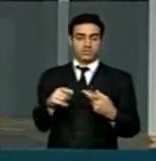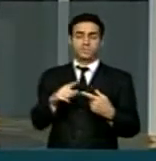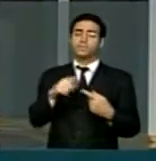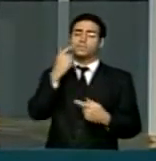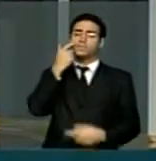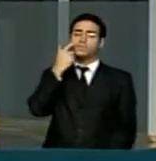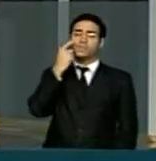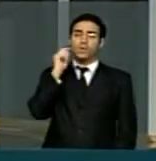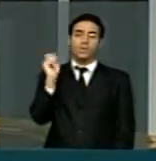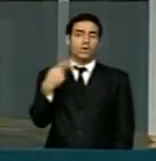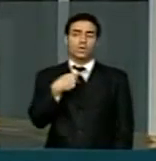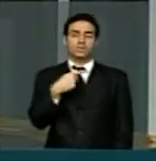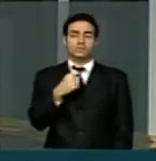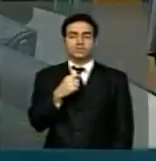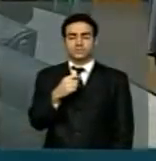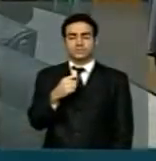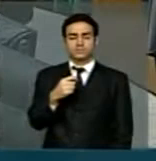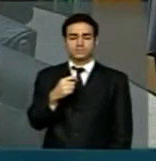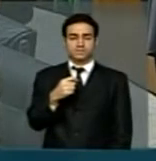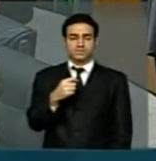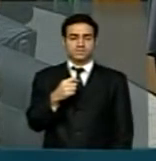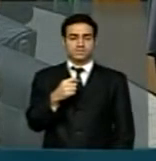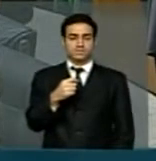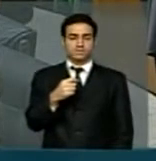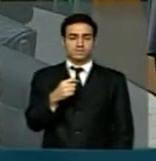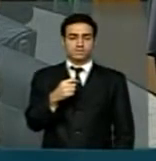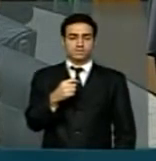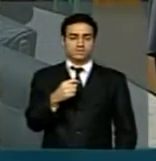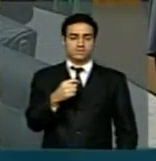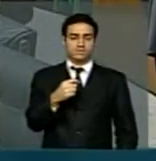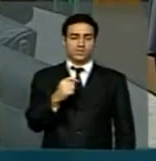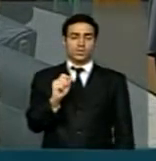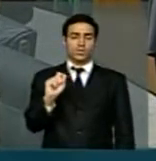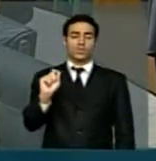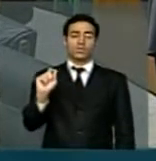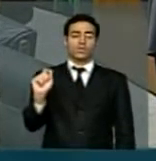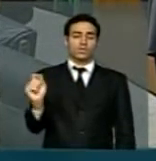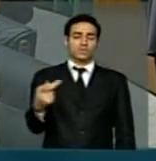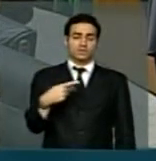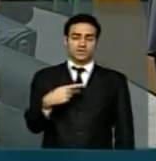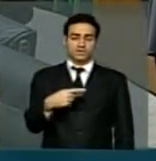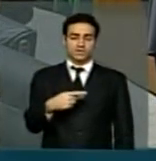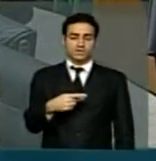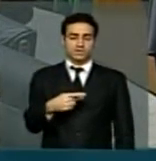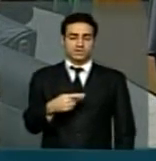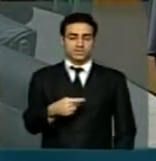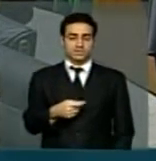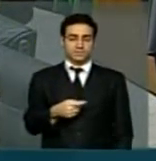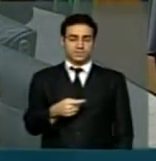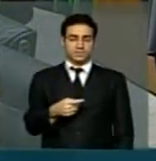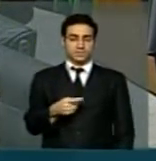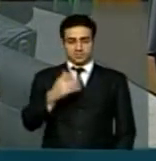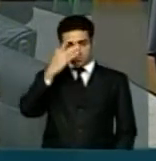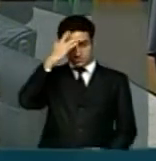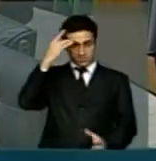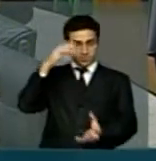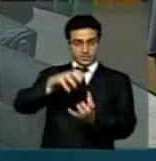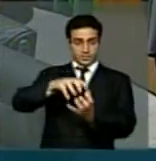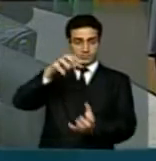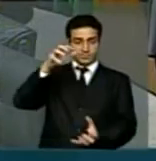coisa. O que que ocorre? O que que ocorre com relação ao idoso?